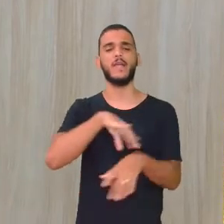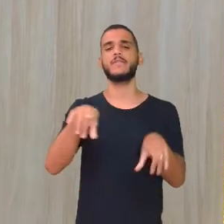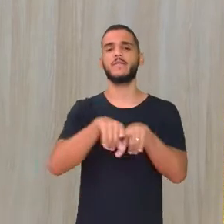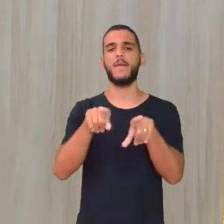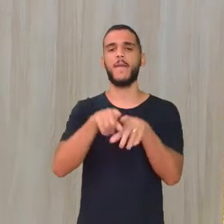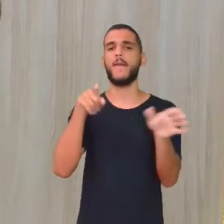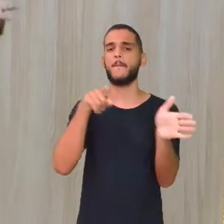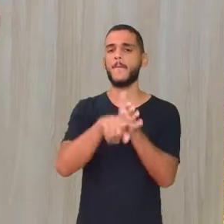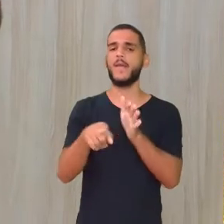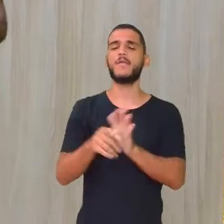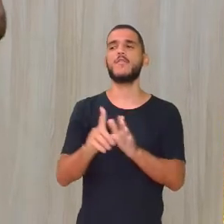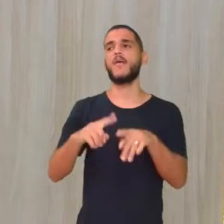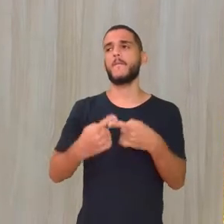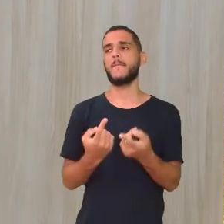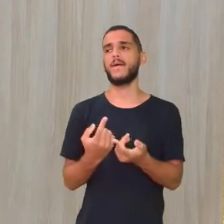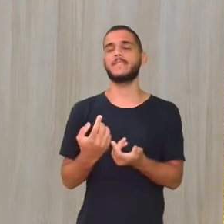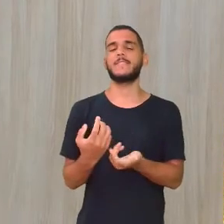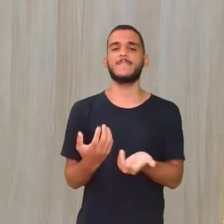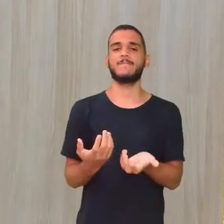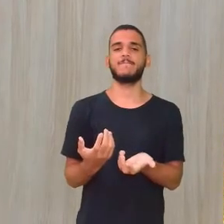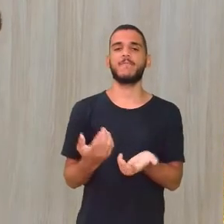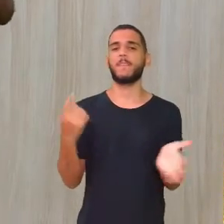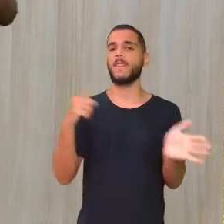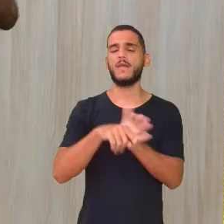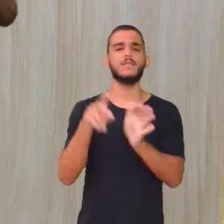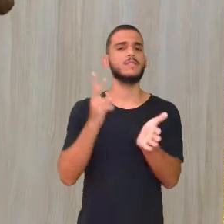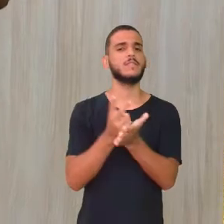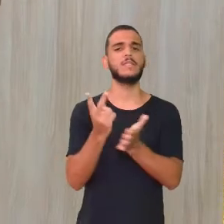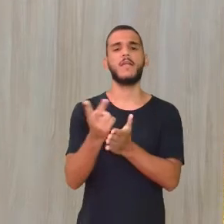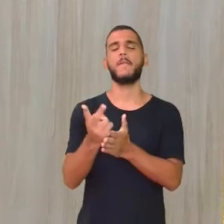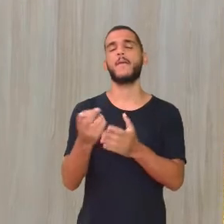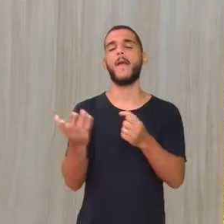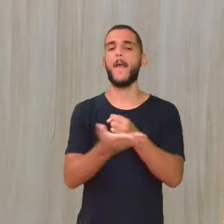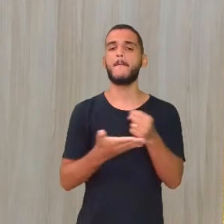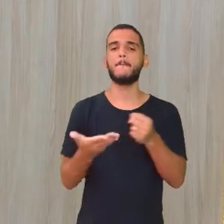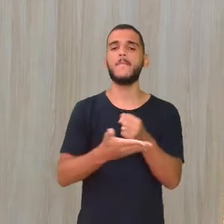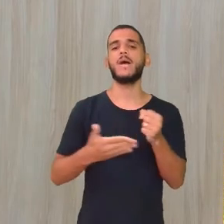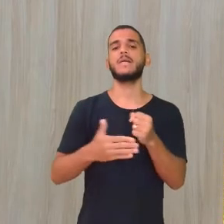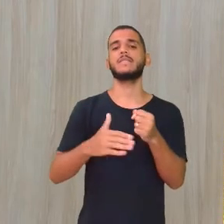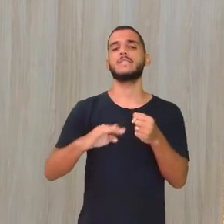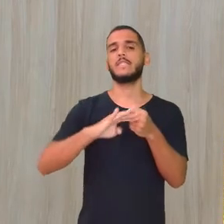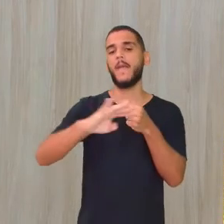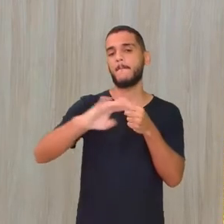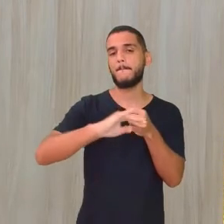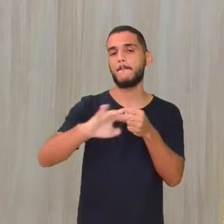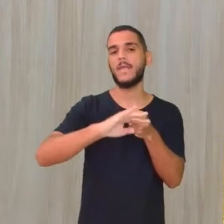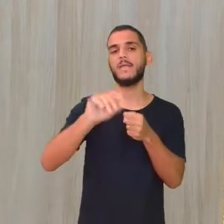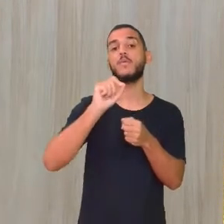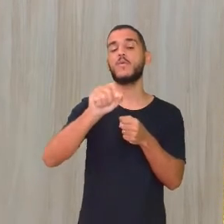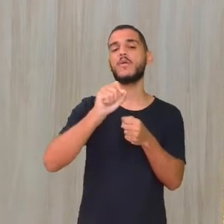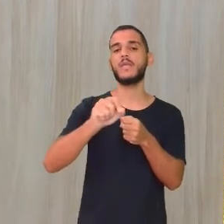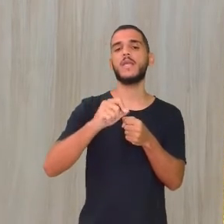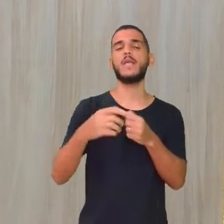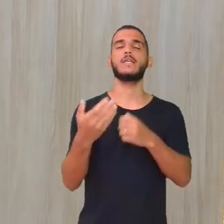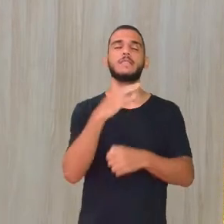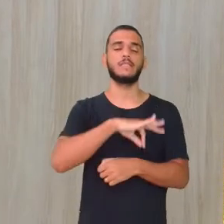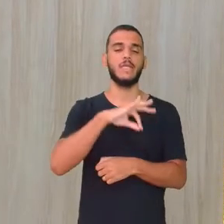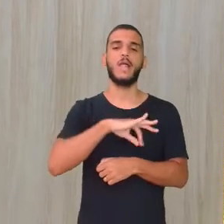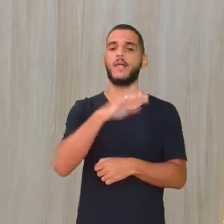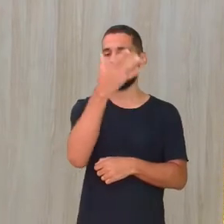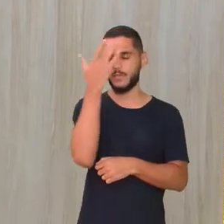perguntam É meio constrangedor Mas ele pergunta também Para saber a base De média salarial A respeito Na nação Mas assim